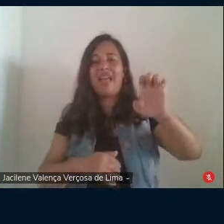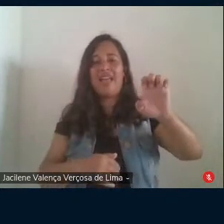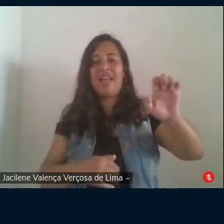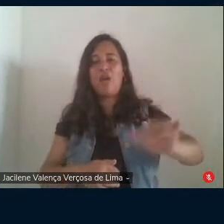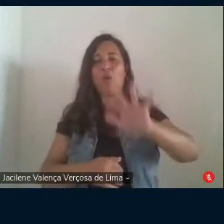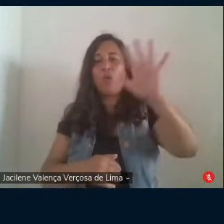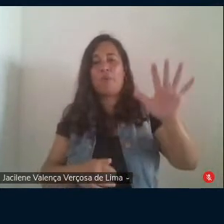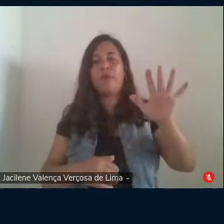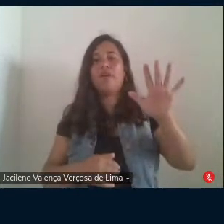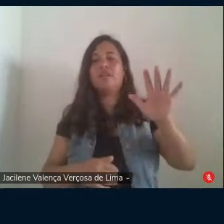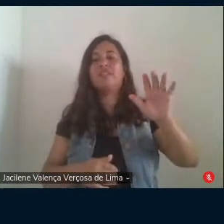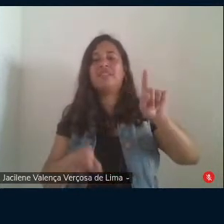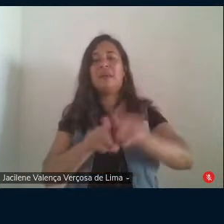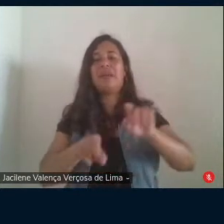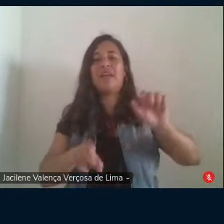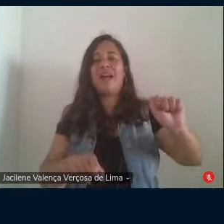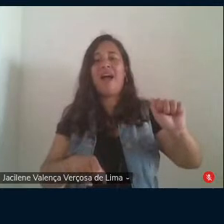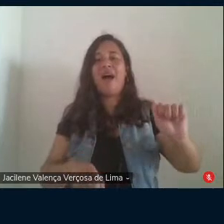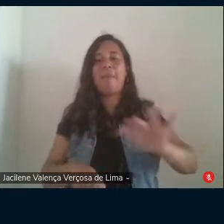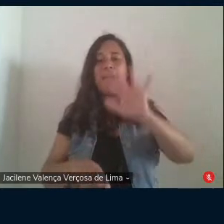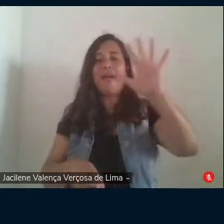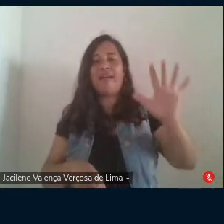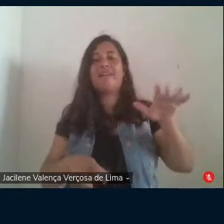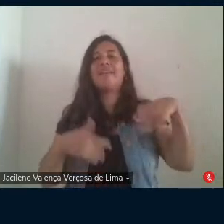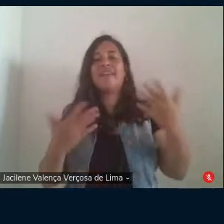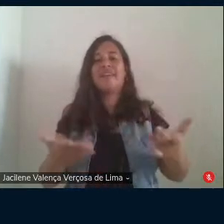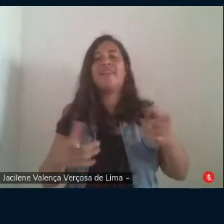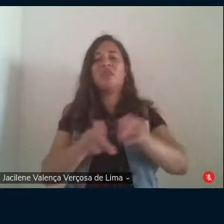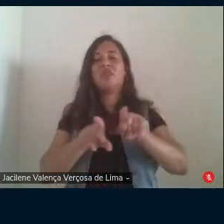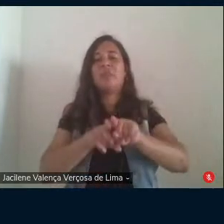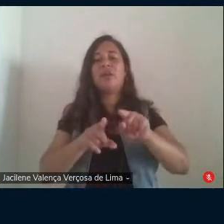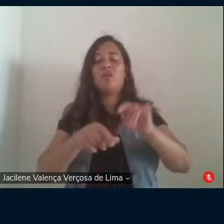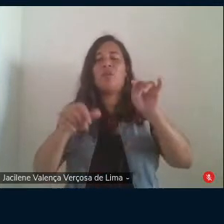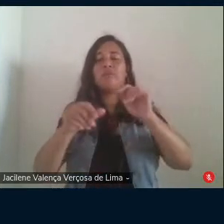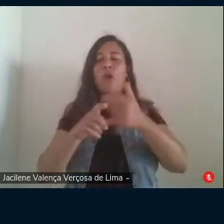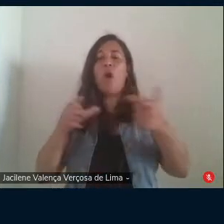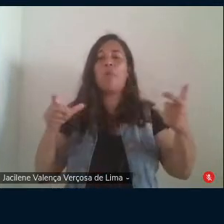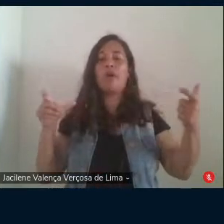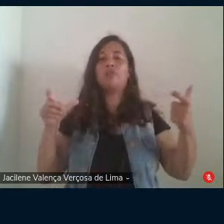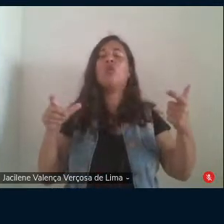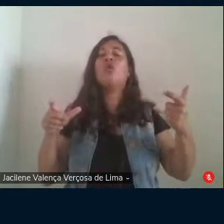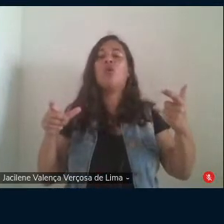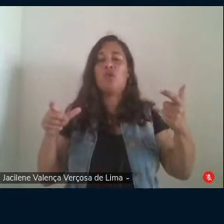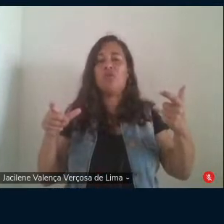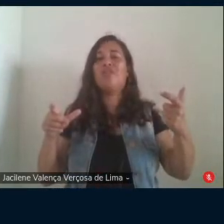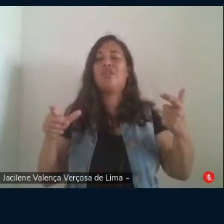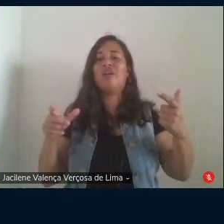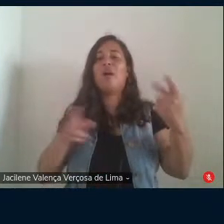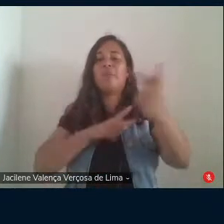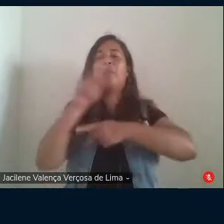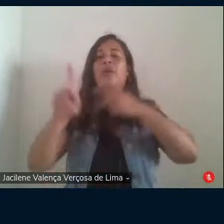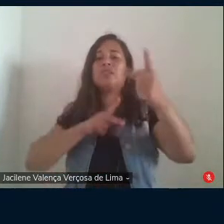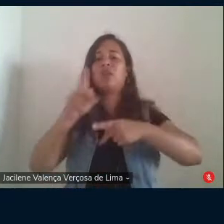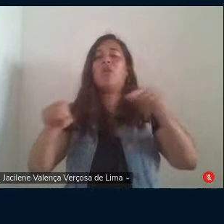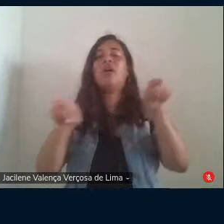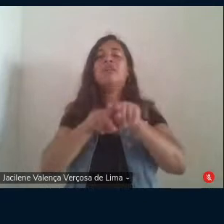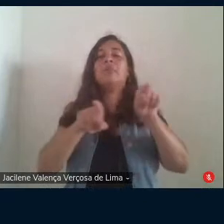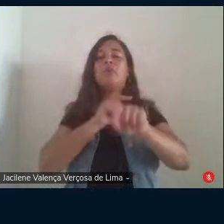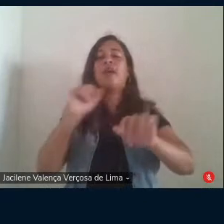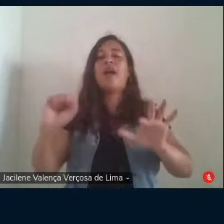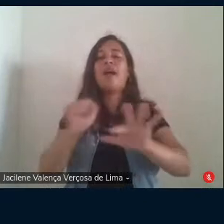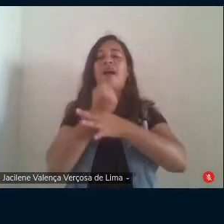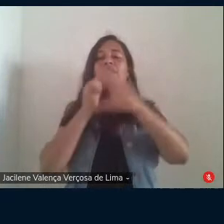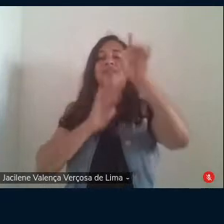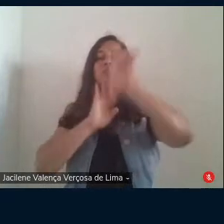América com efeito além do destacável aumento na escolaridade média da população foi certamente a garantia do